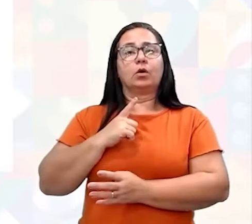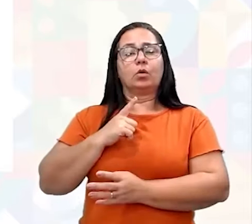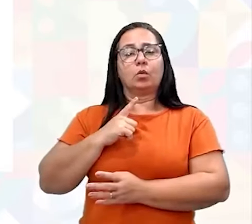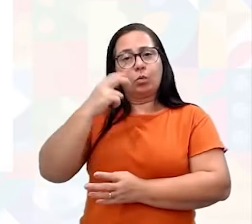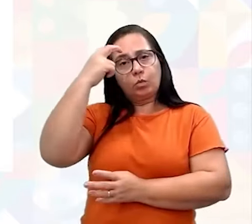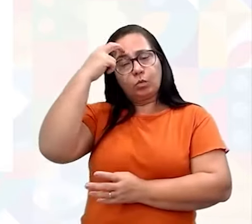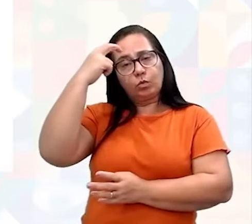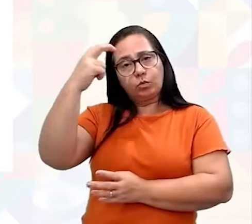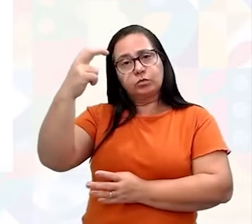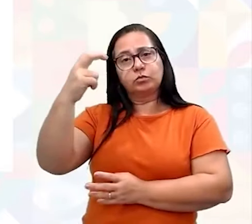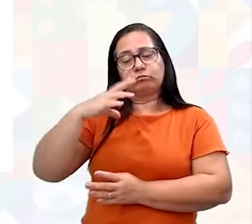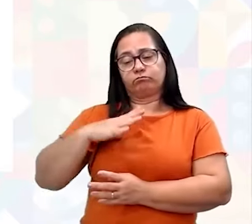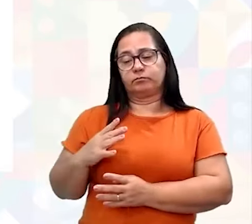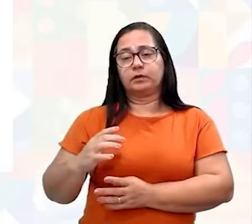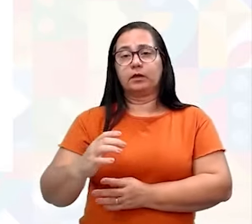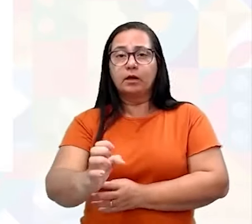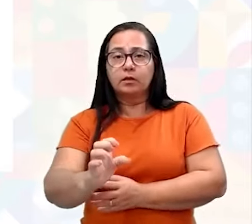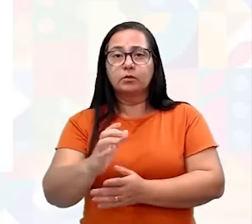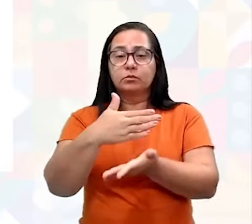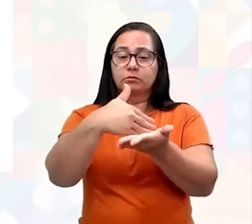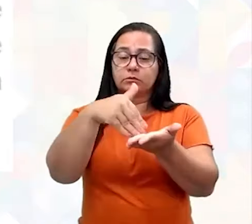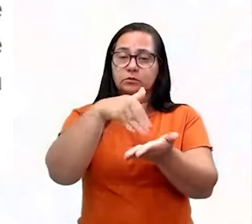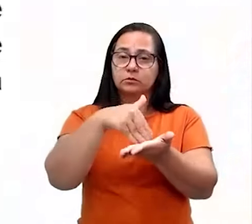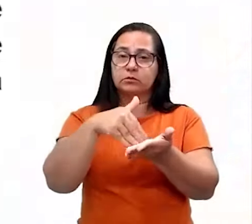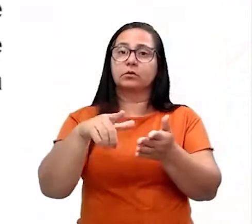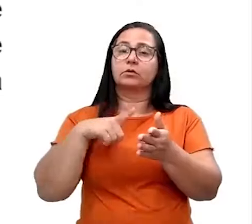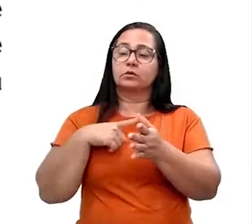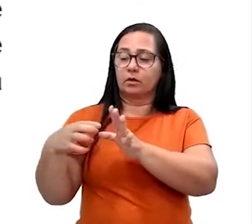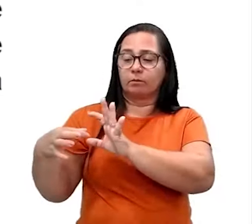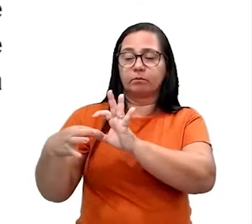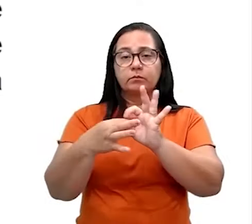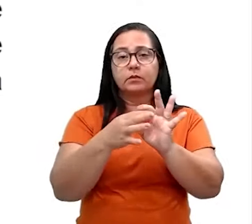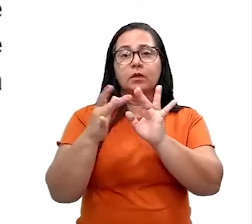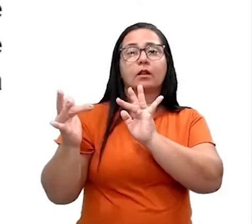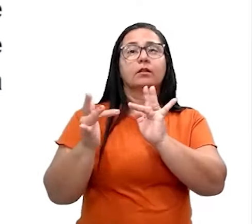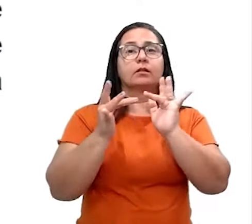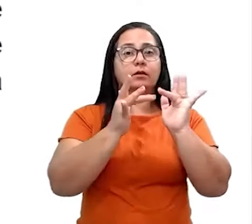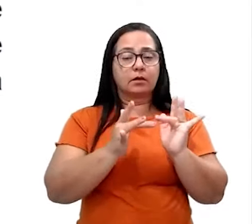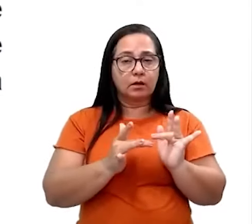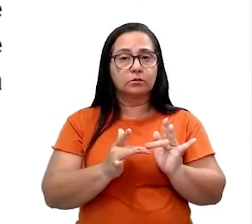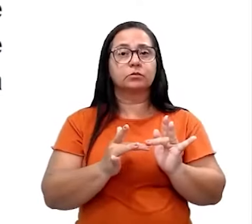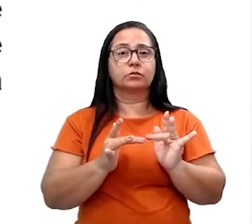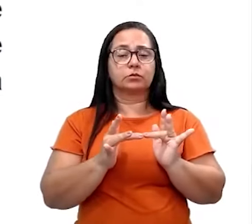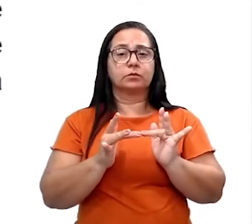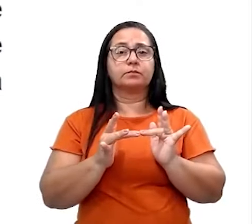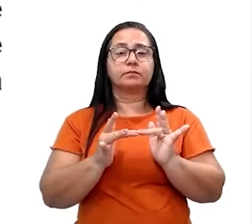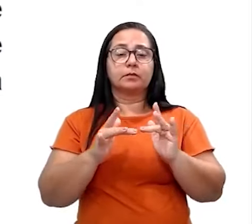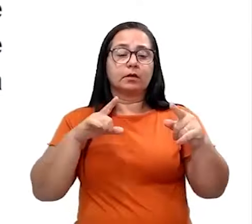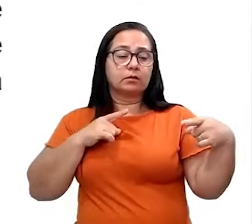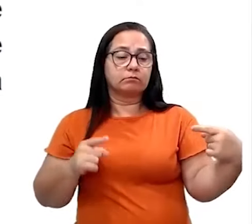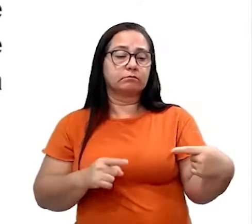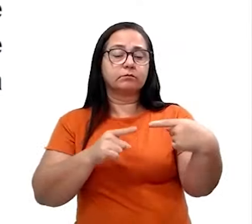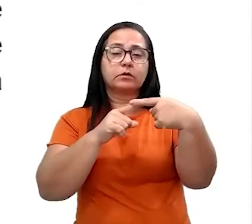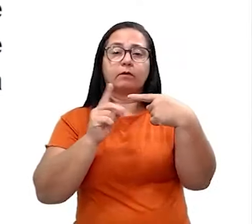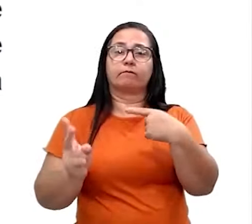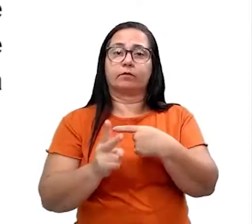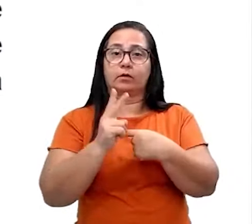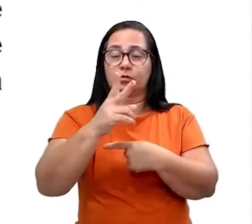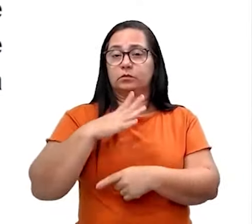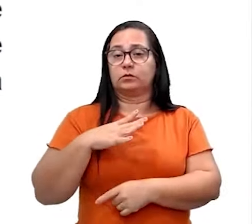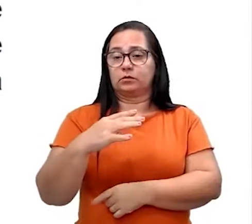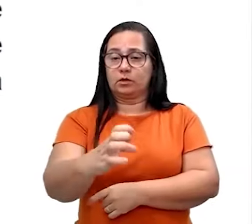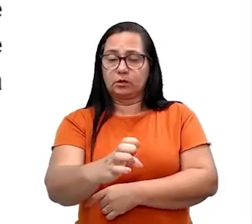O multiculturalismo, a secretaria escolar, está intrinsecamente ligado, está diretamente ligado a um cultivo de valores éticos.